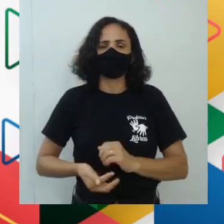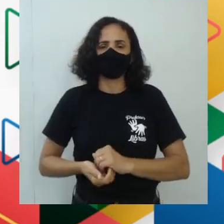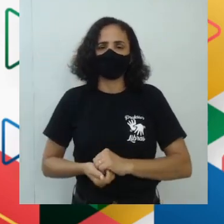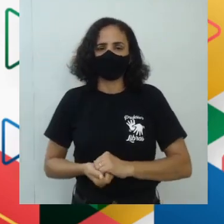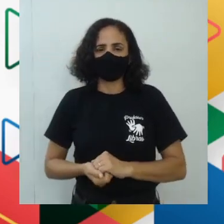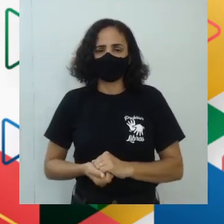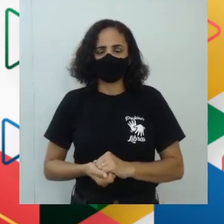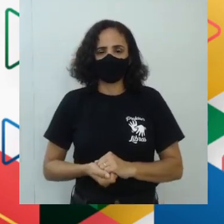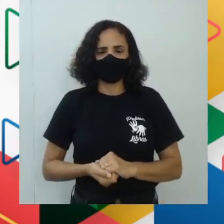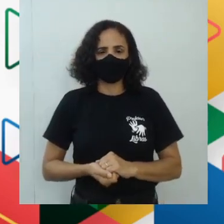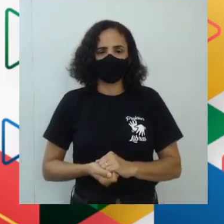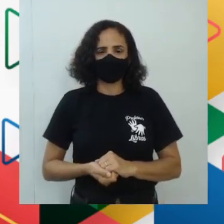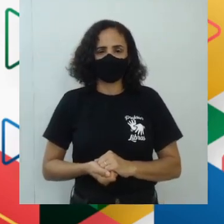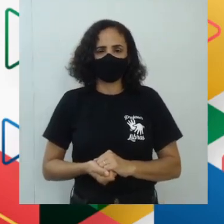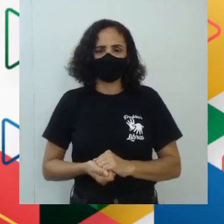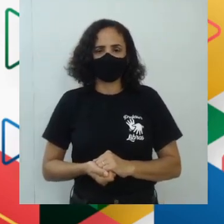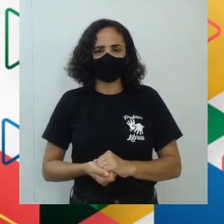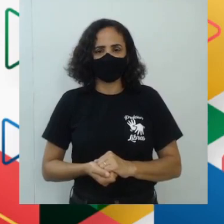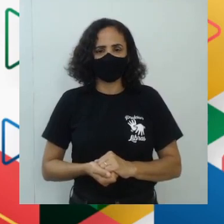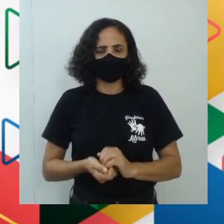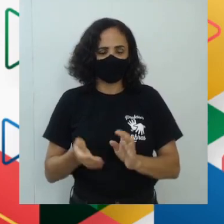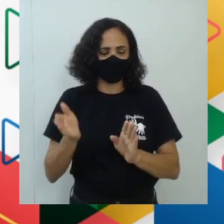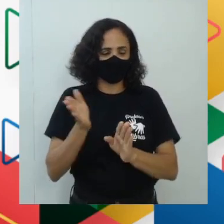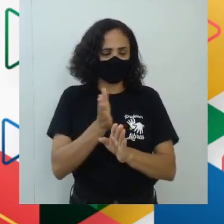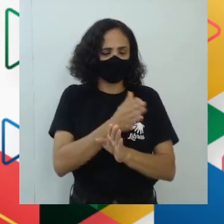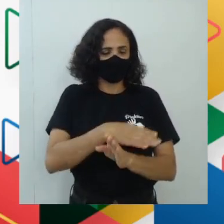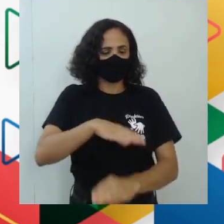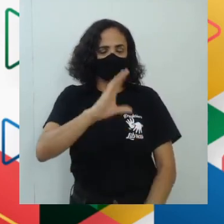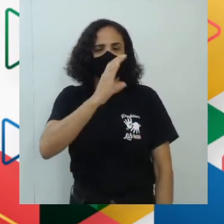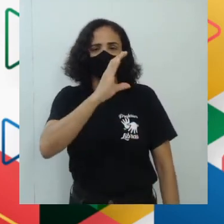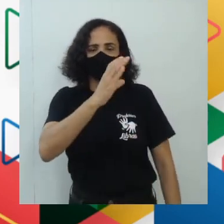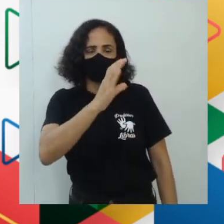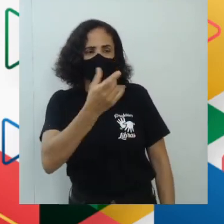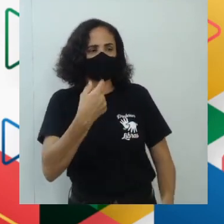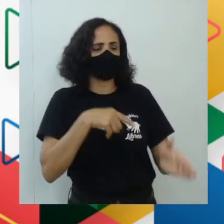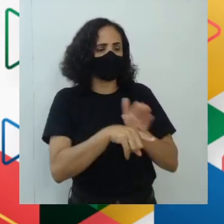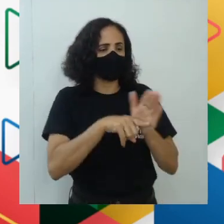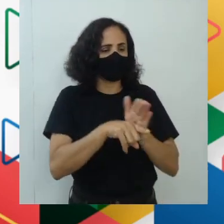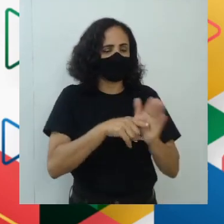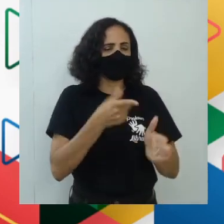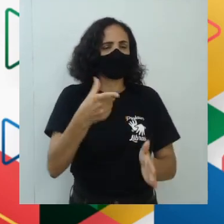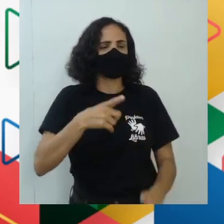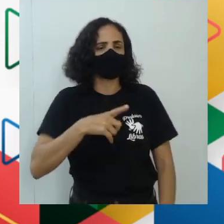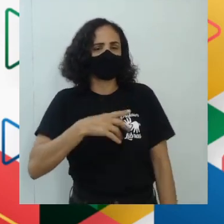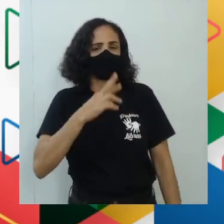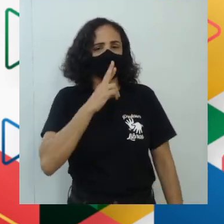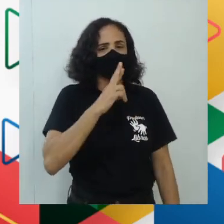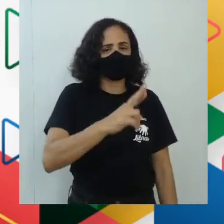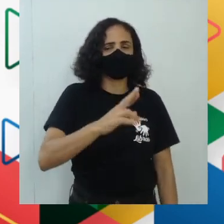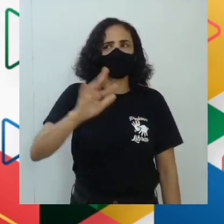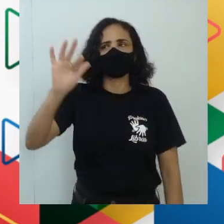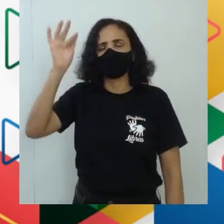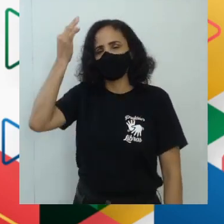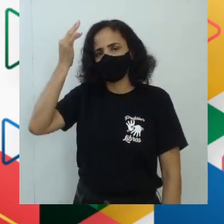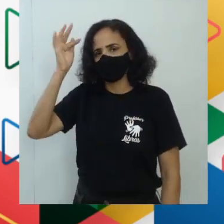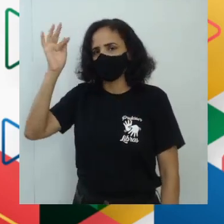ao contrário de uma ciência que busca ter resposta a respeito de algo, a filosofia a respeito de